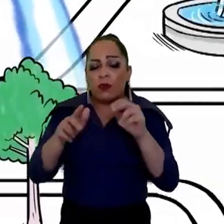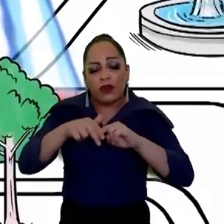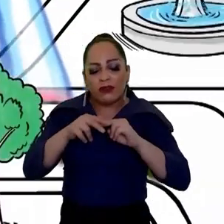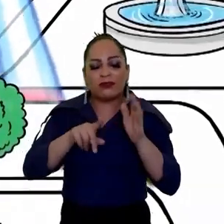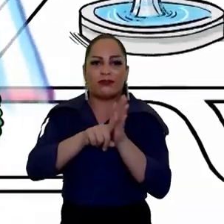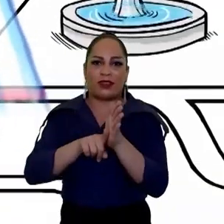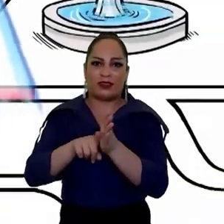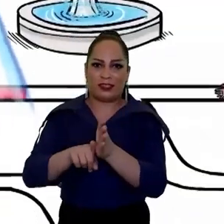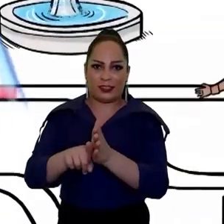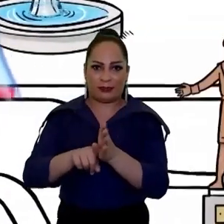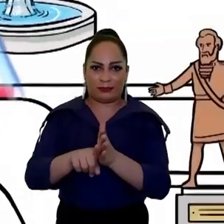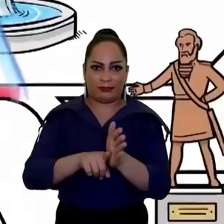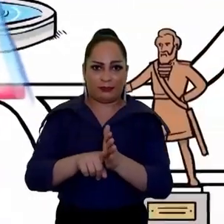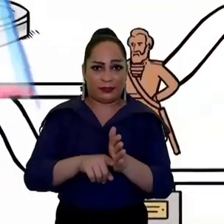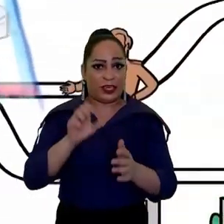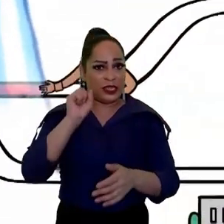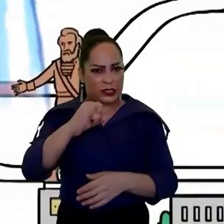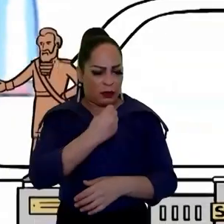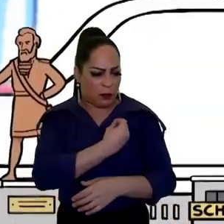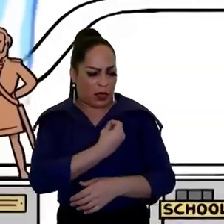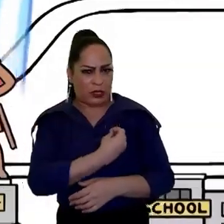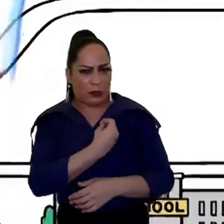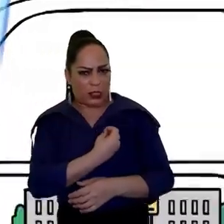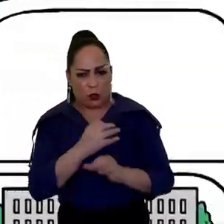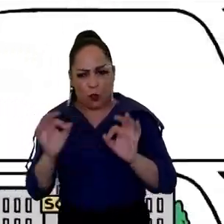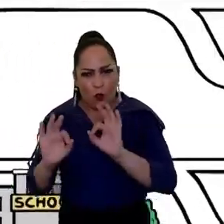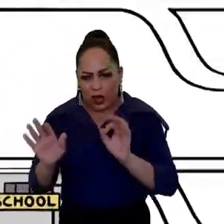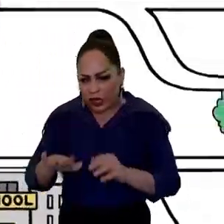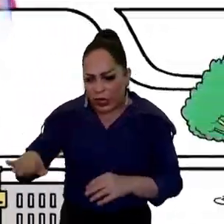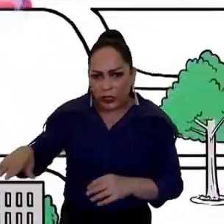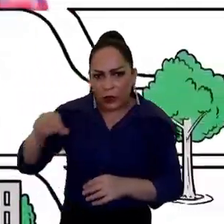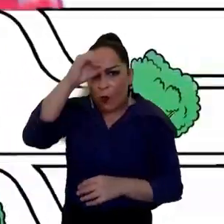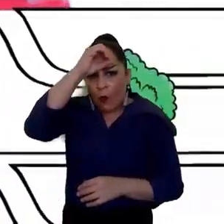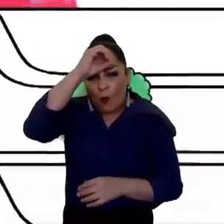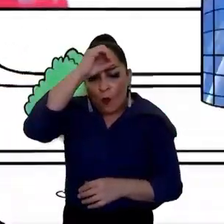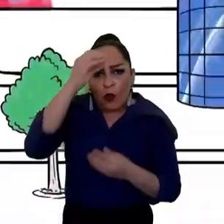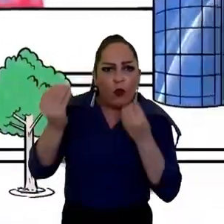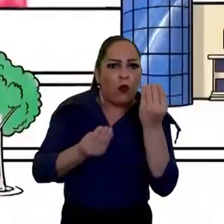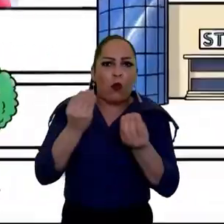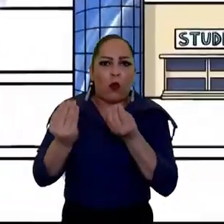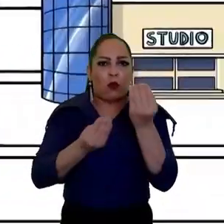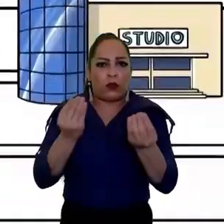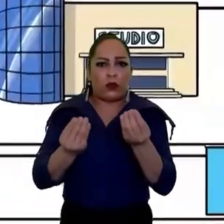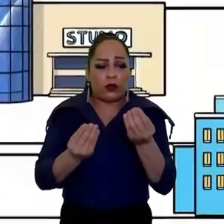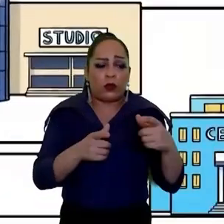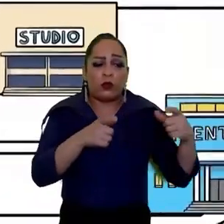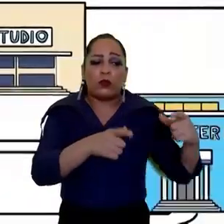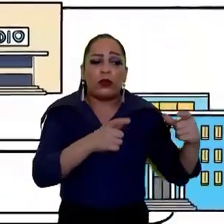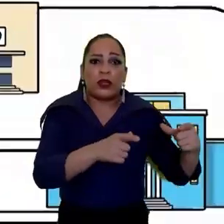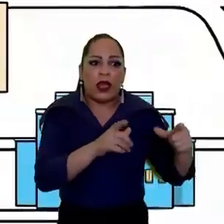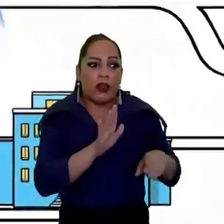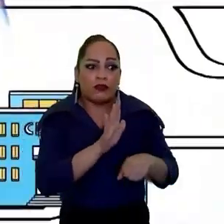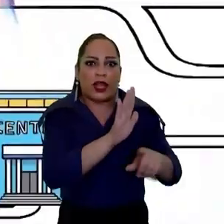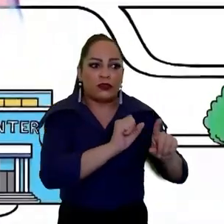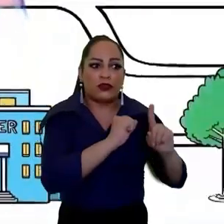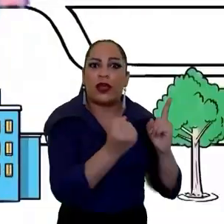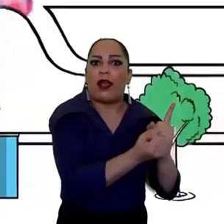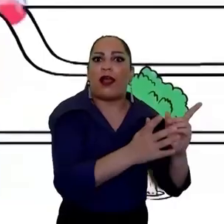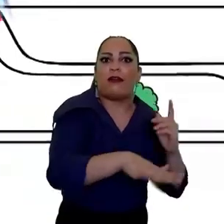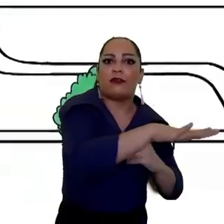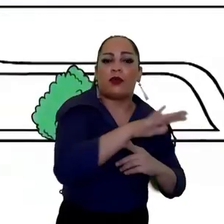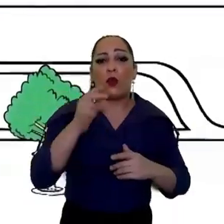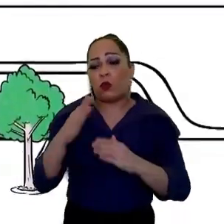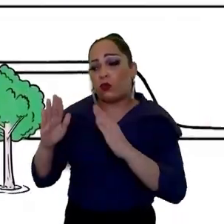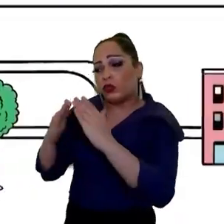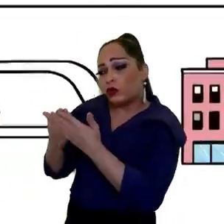nesses dados, sem participação nem conhecimento deles. Decisões como onde alocar benefícios sociais ou construir